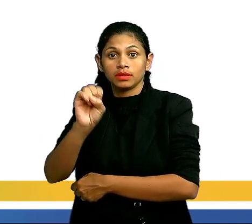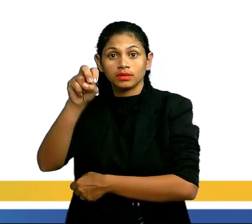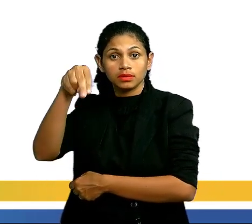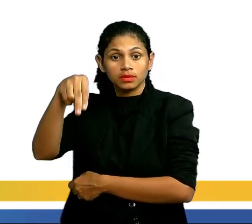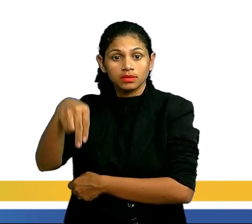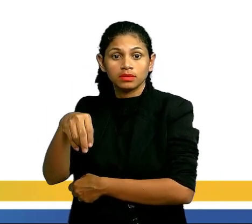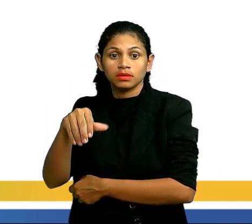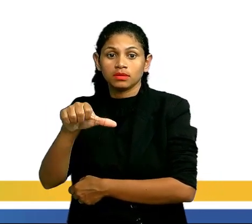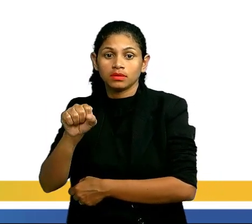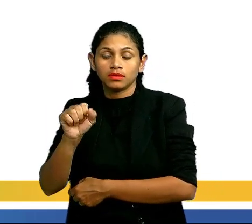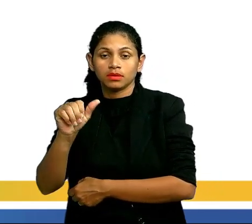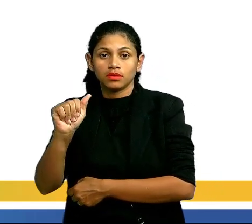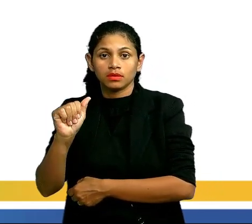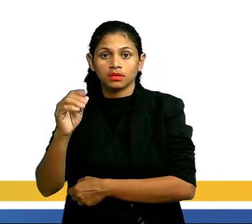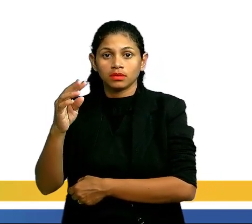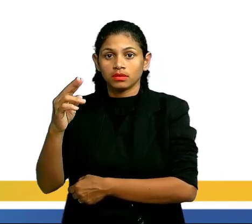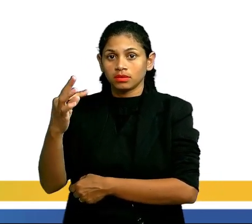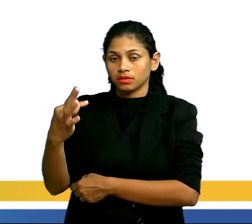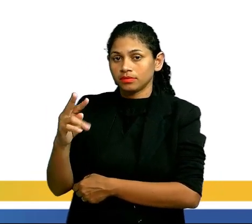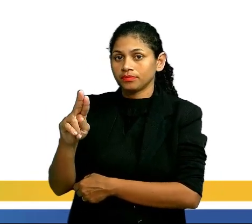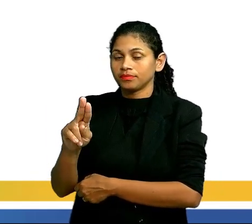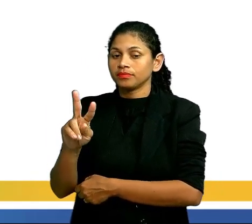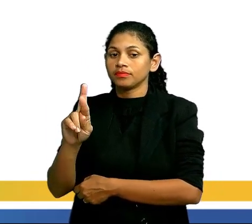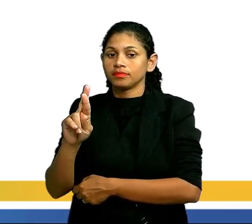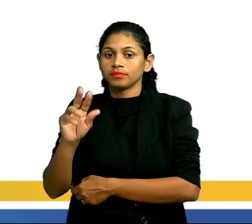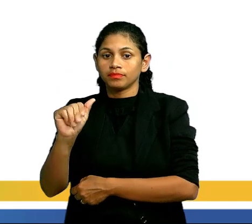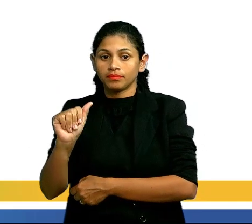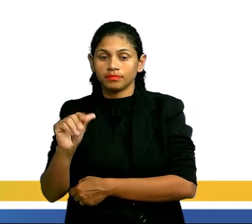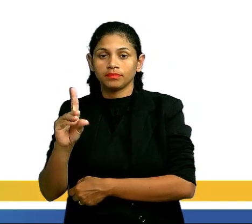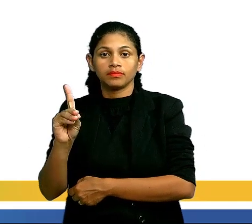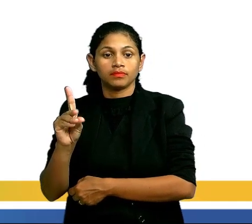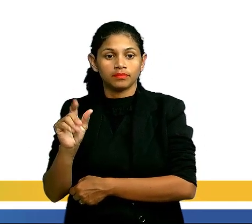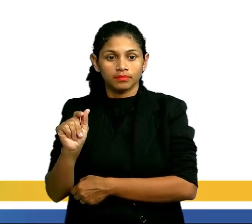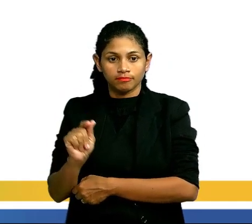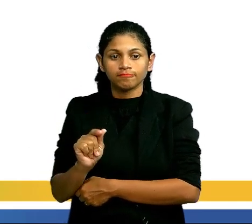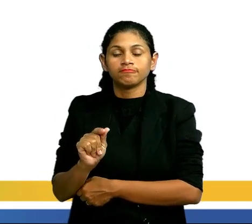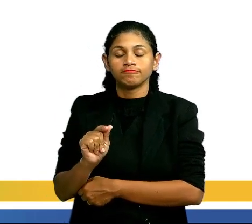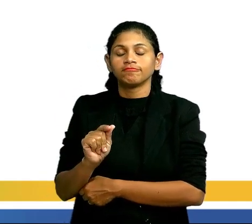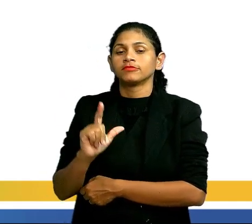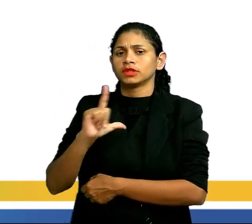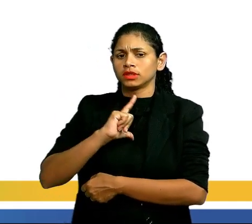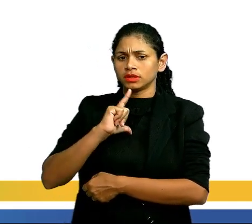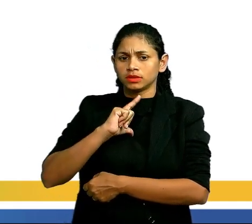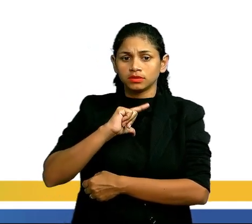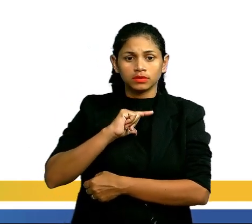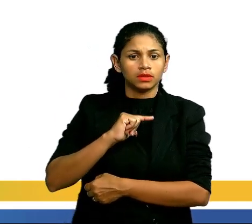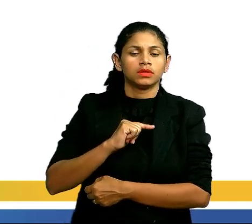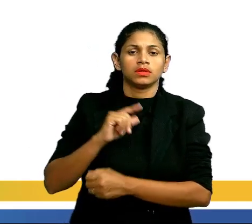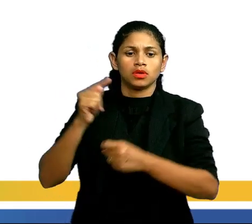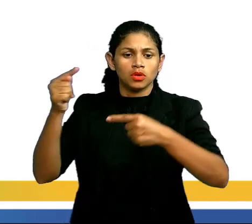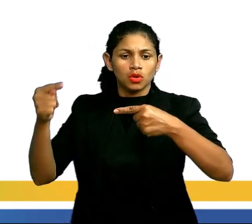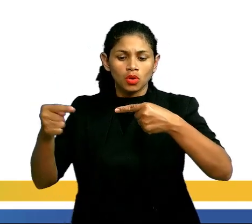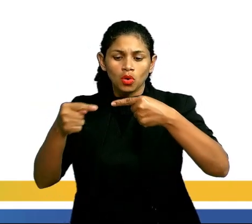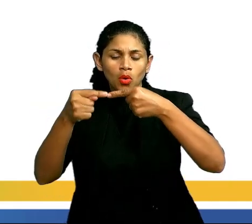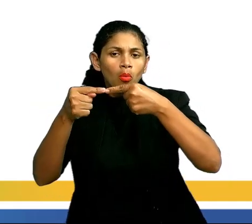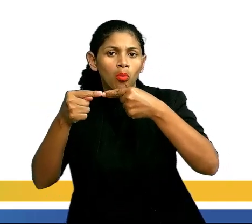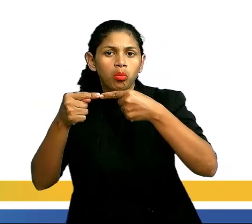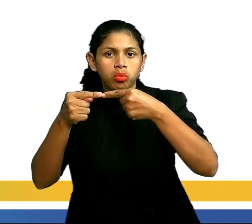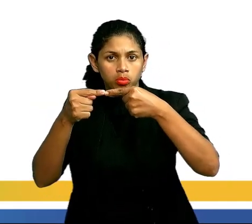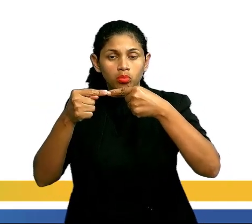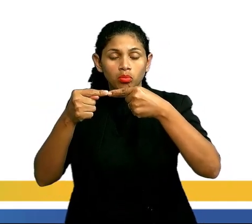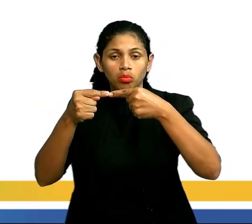insaturadas, elas vão apresentar ligações duplas ou triplas, ou duas duplas, ou duas triplas, mas,